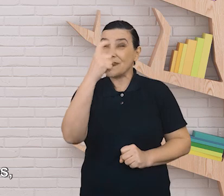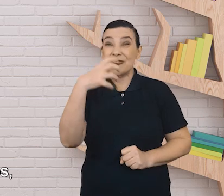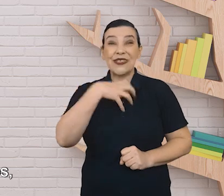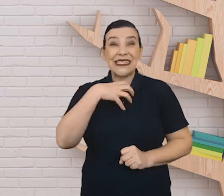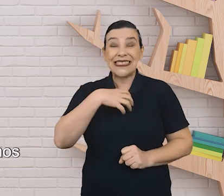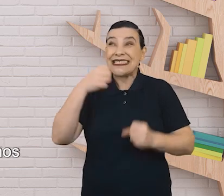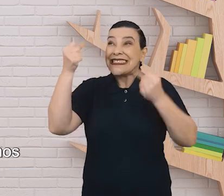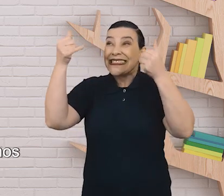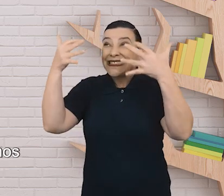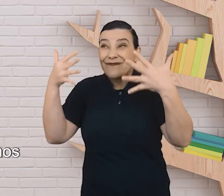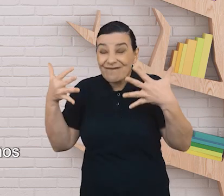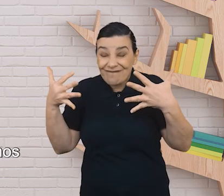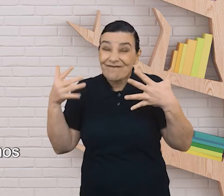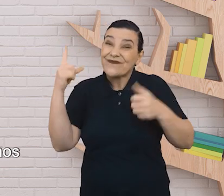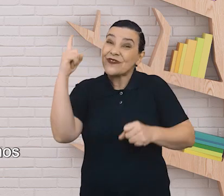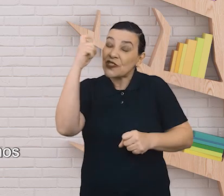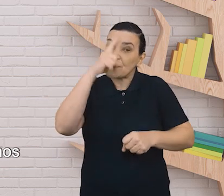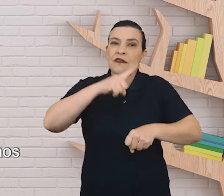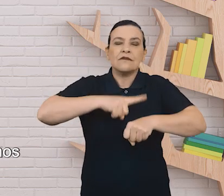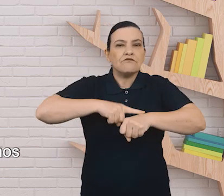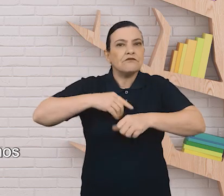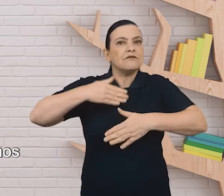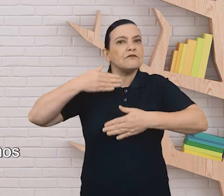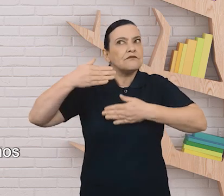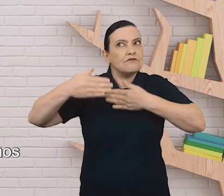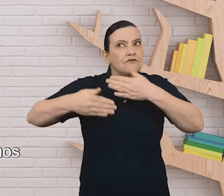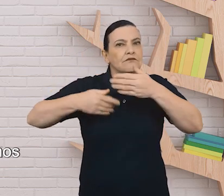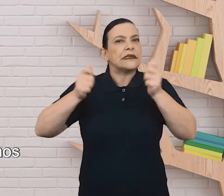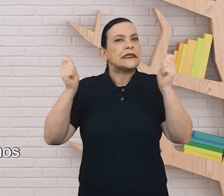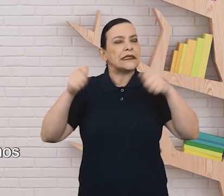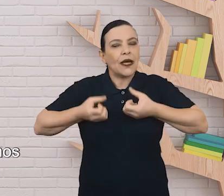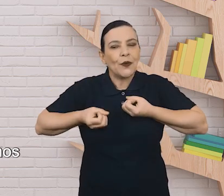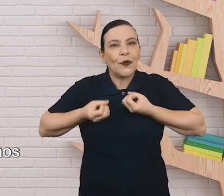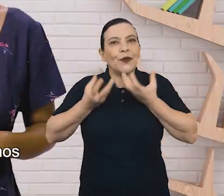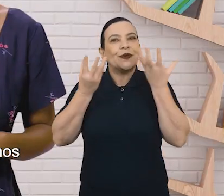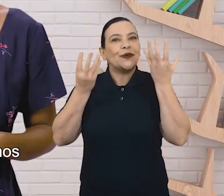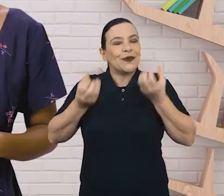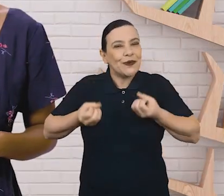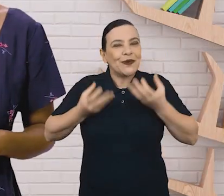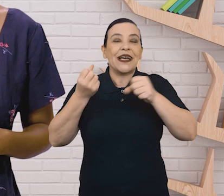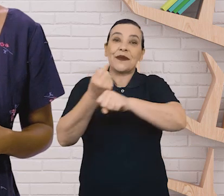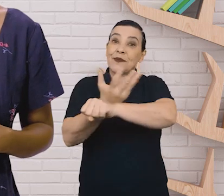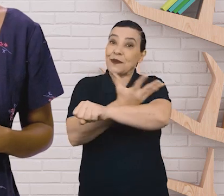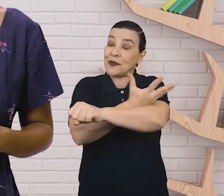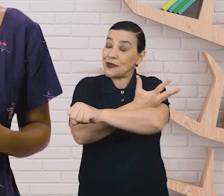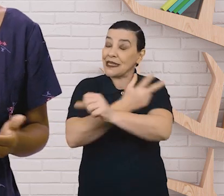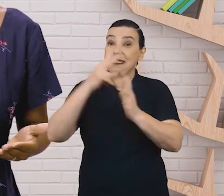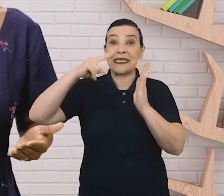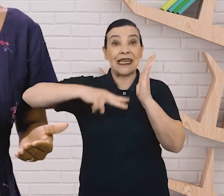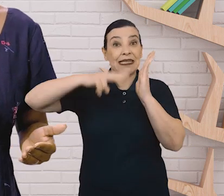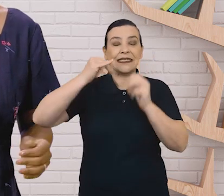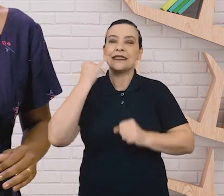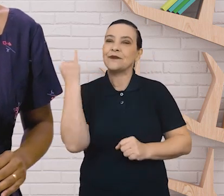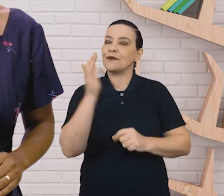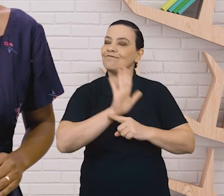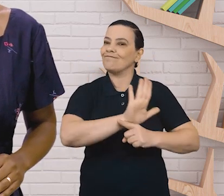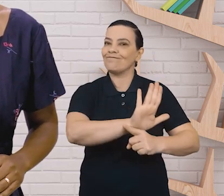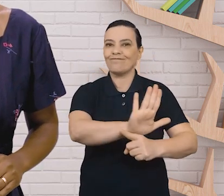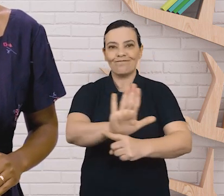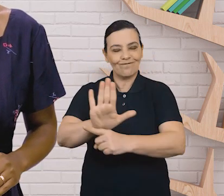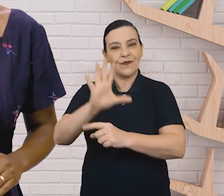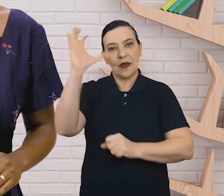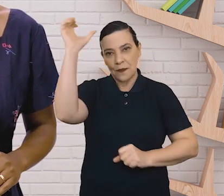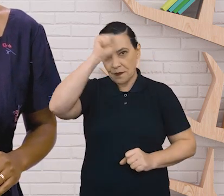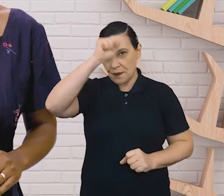que sentimos, mas que com o tempo aprendemos a expressar nossas emoções. A leitura é essencial no desenvolvimento e no